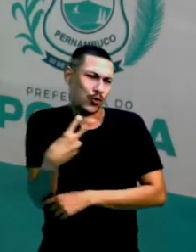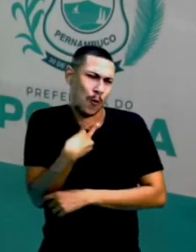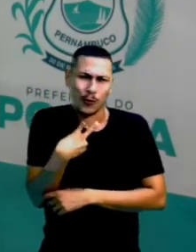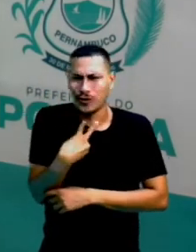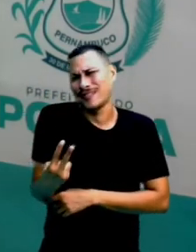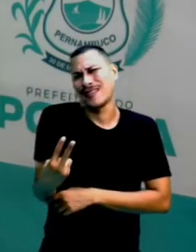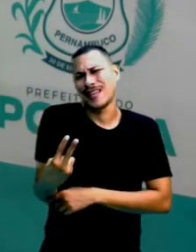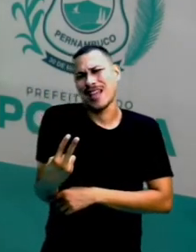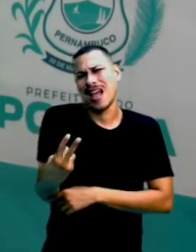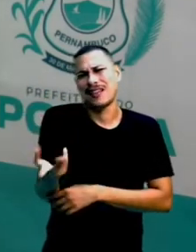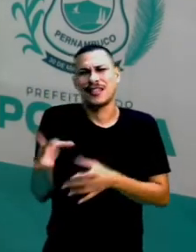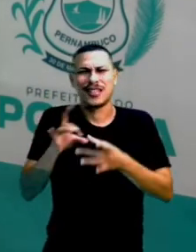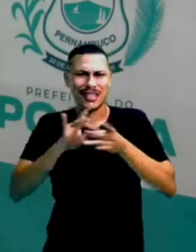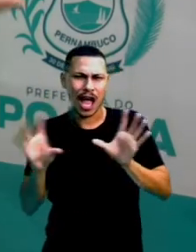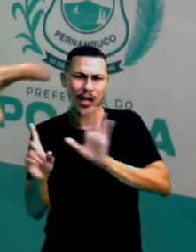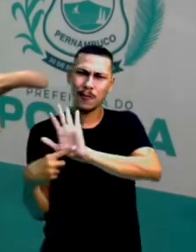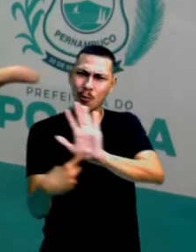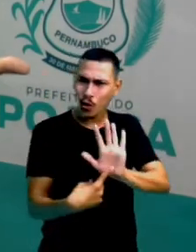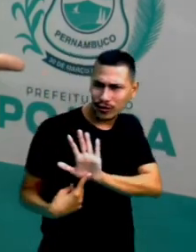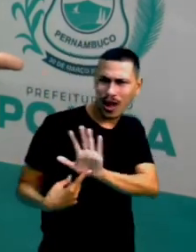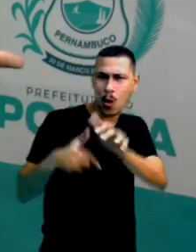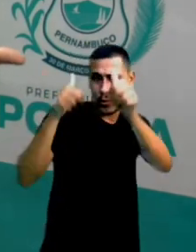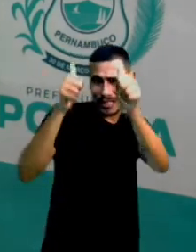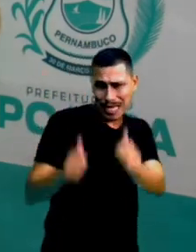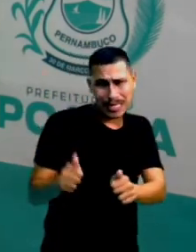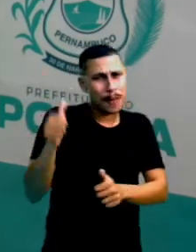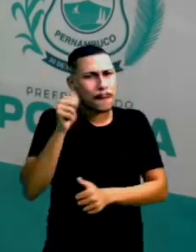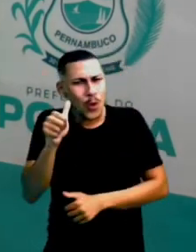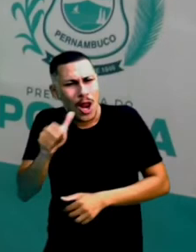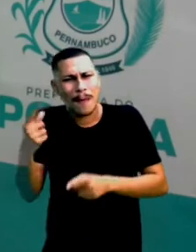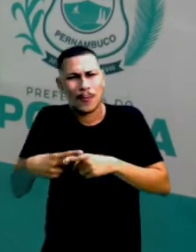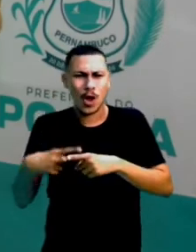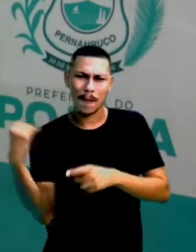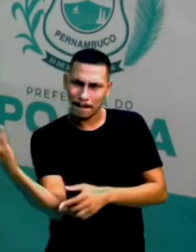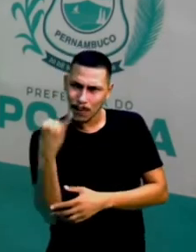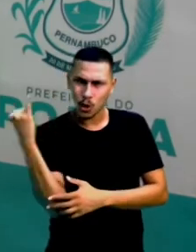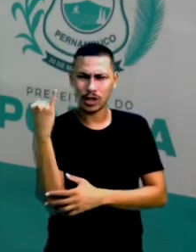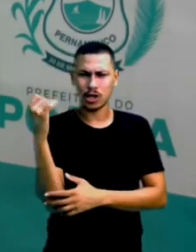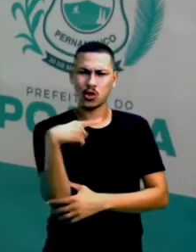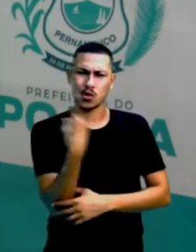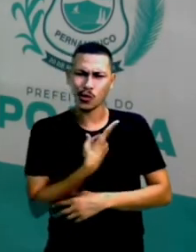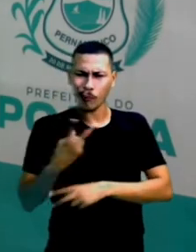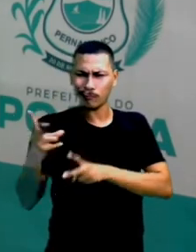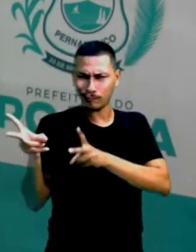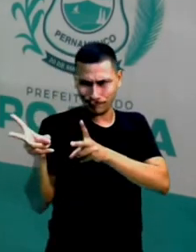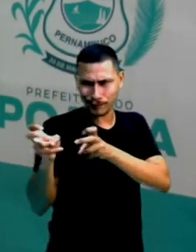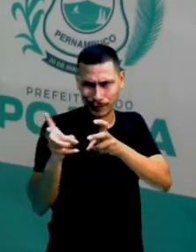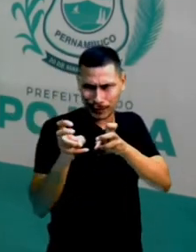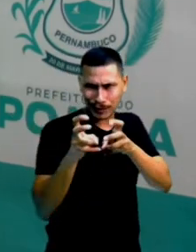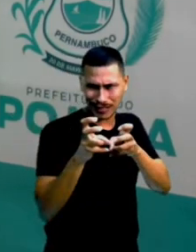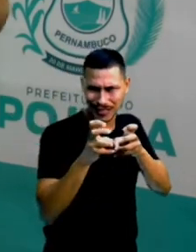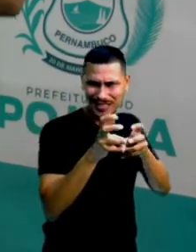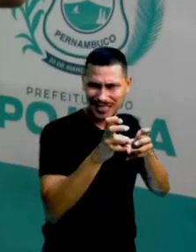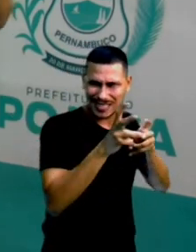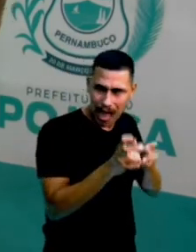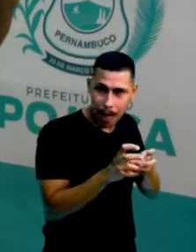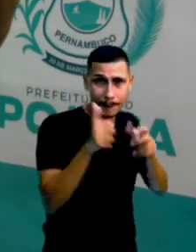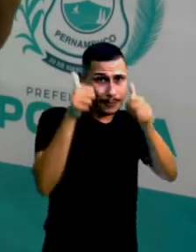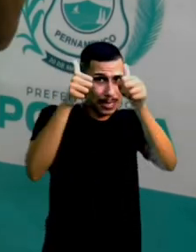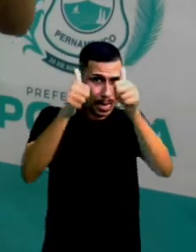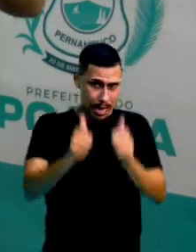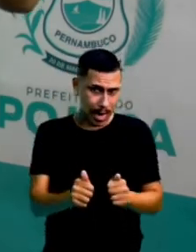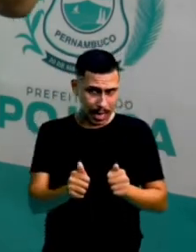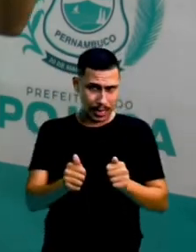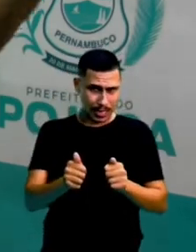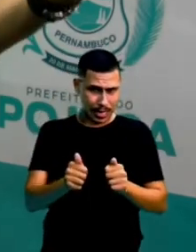Uma presença feminina Um artista mulher Que é tão importante A gente perceber Que a arte